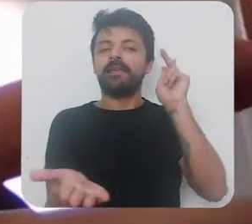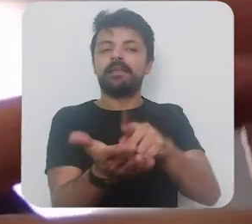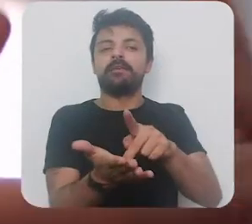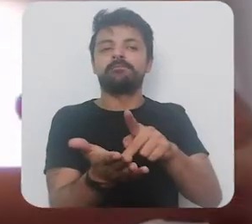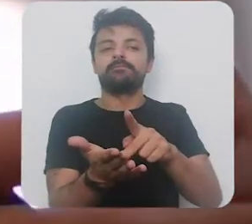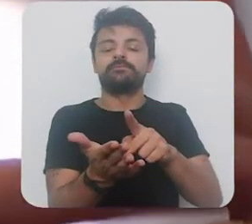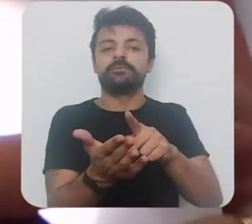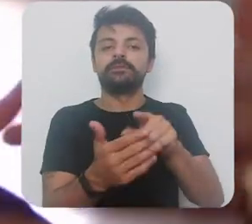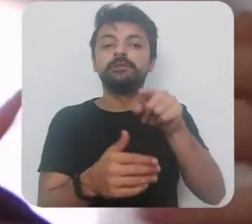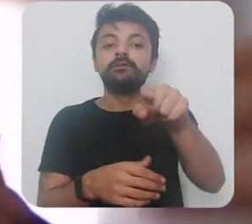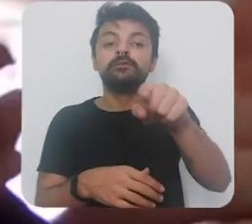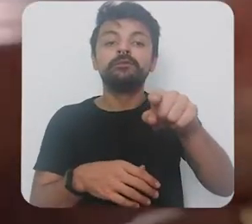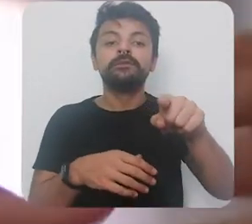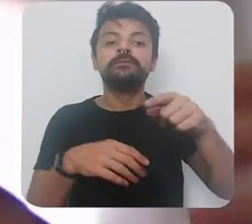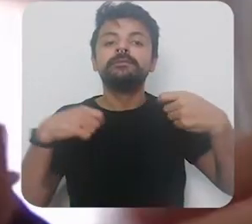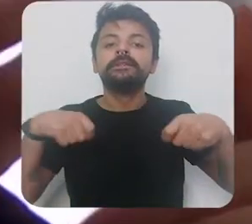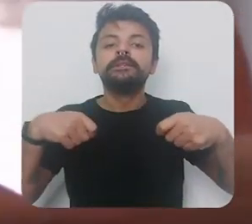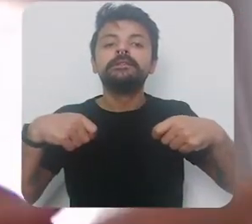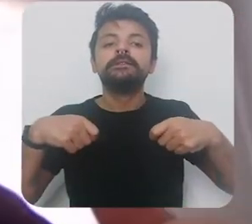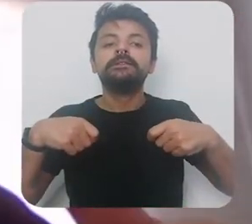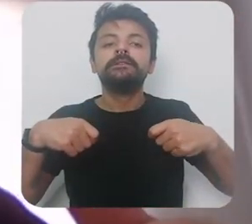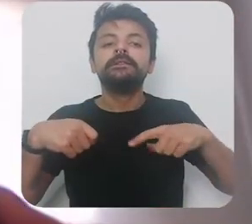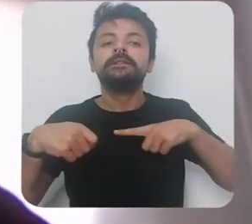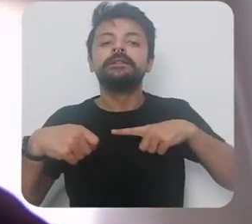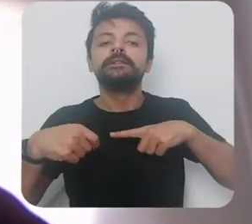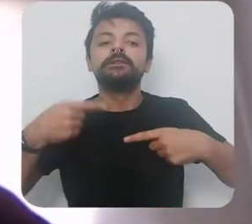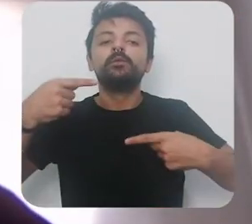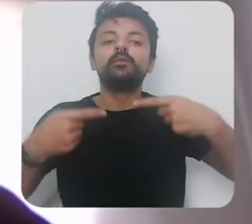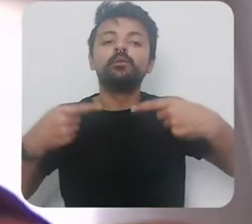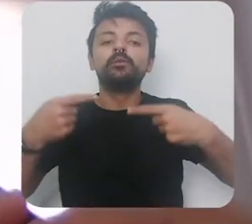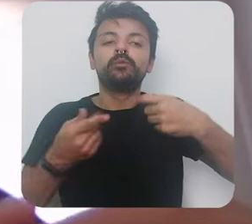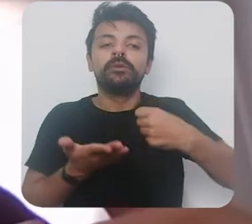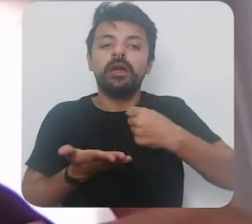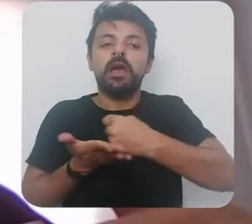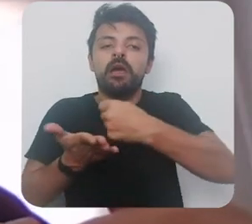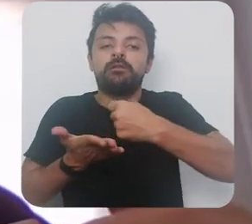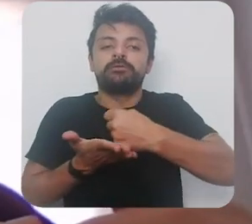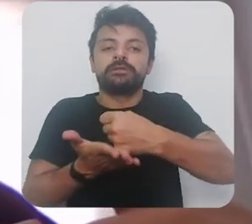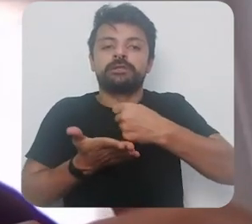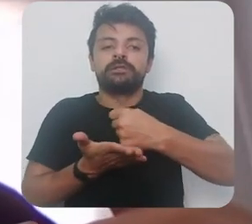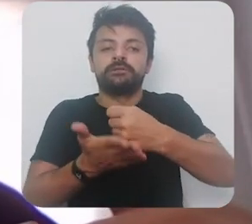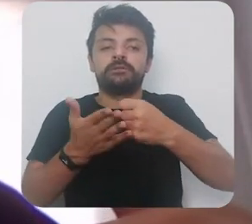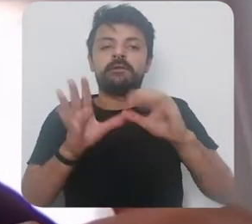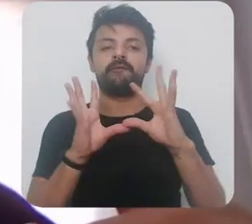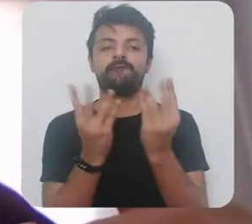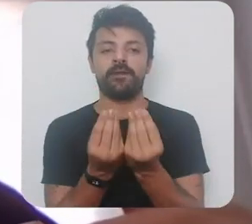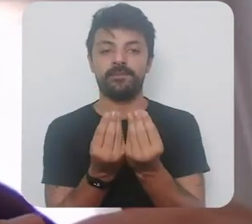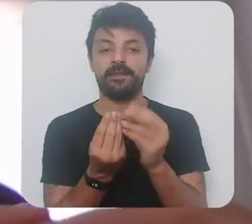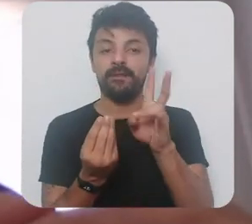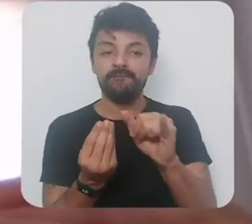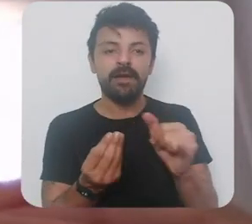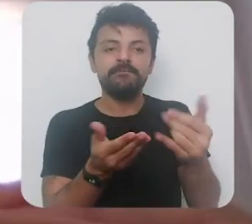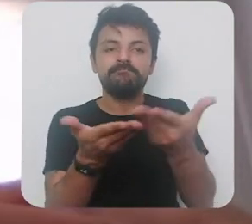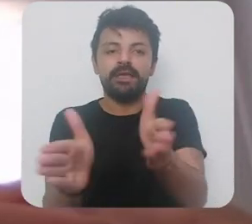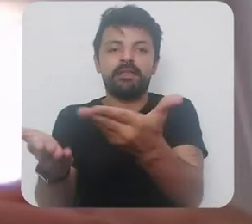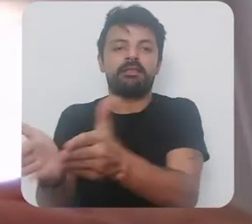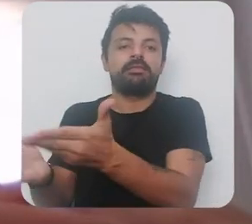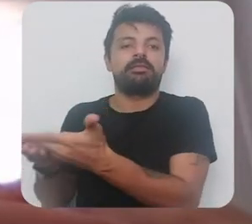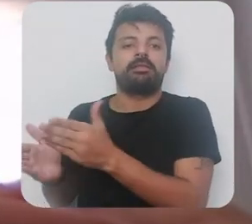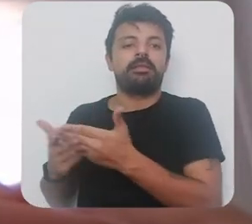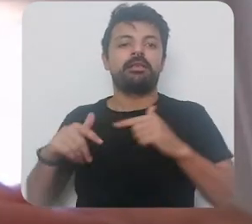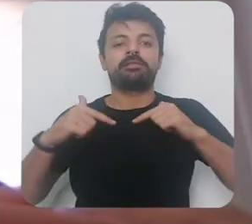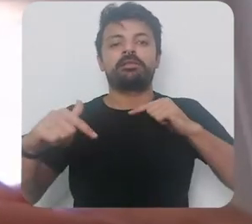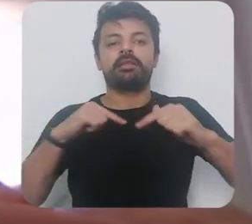você ter uma política de auxílio pras famílias que vão perder